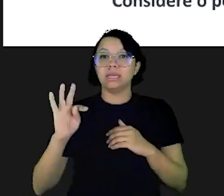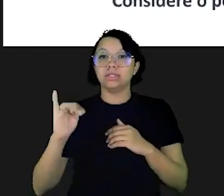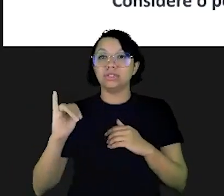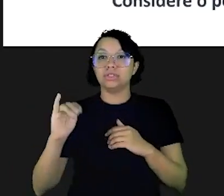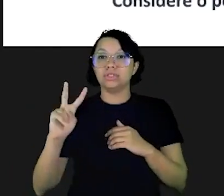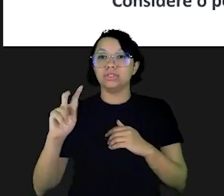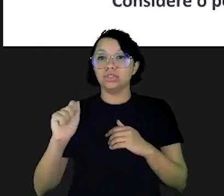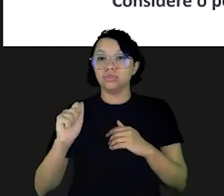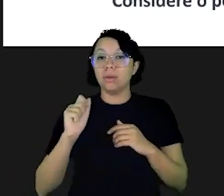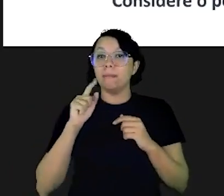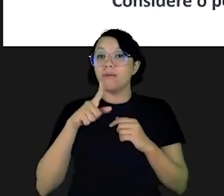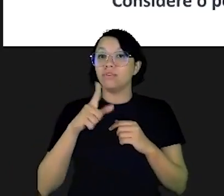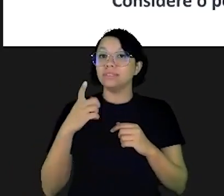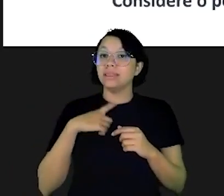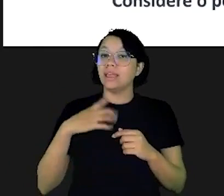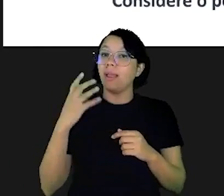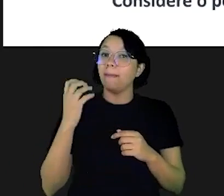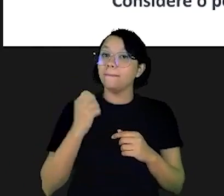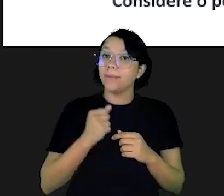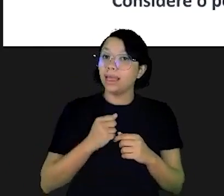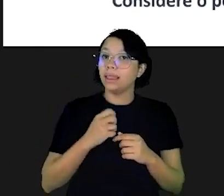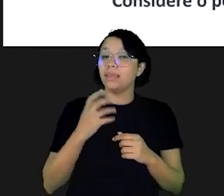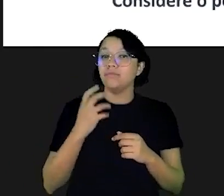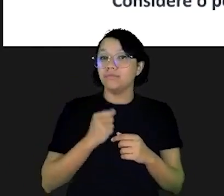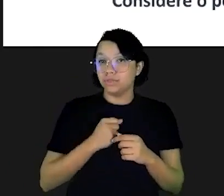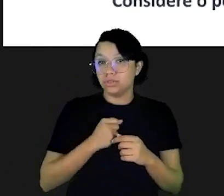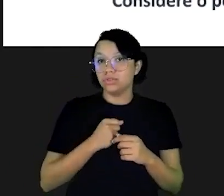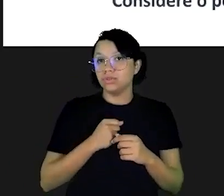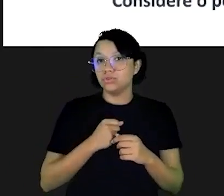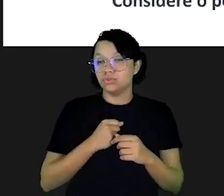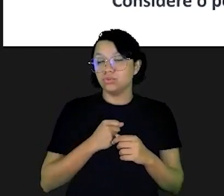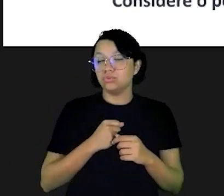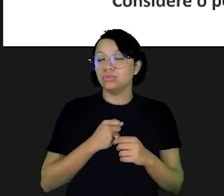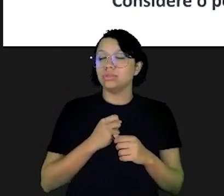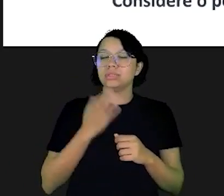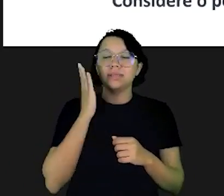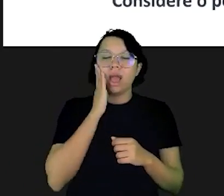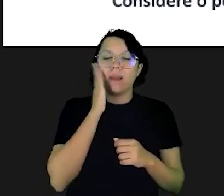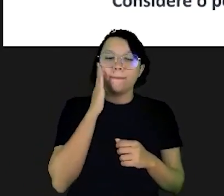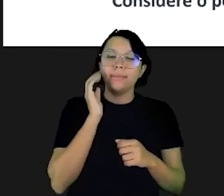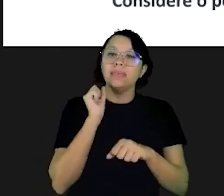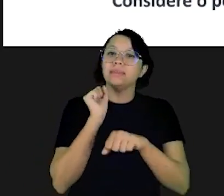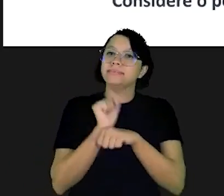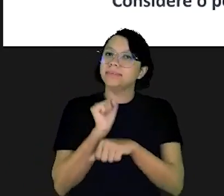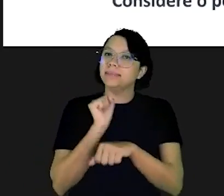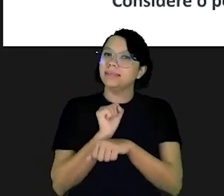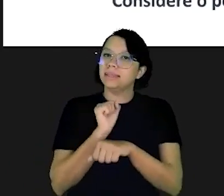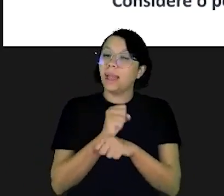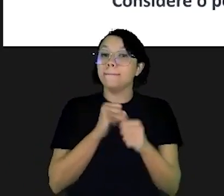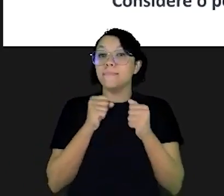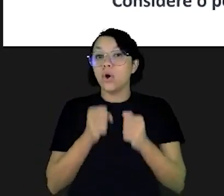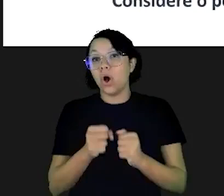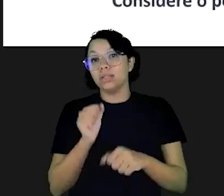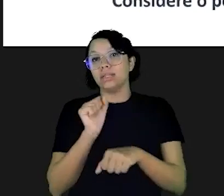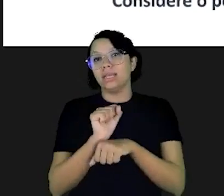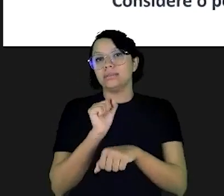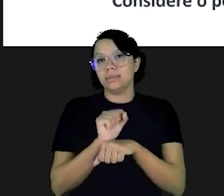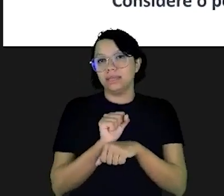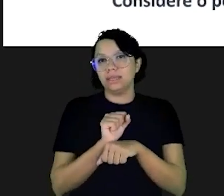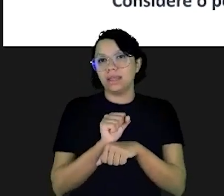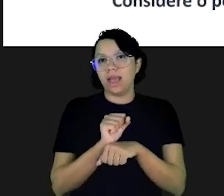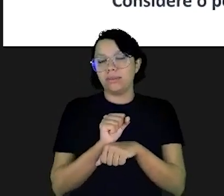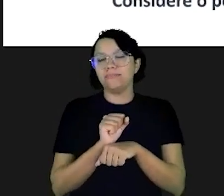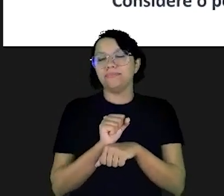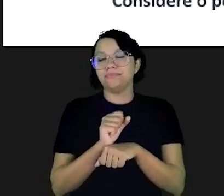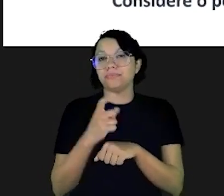defendemos a poupança ativa para que você possa se beneficiar de saber esperar ou de poder